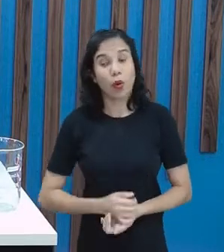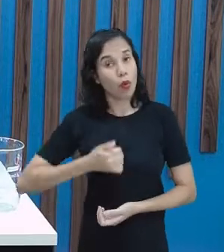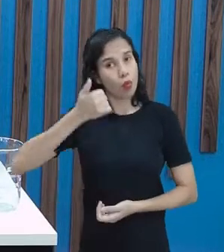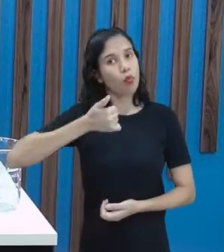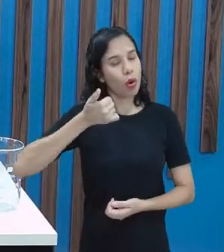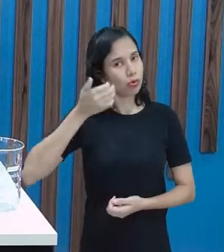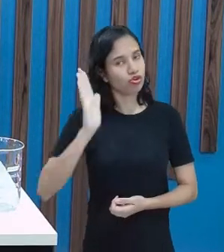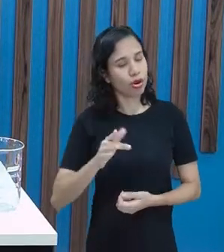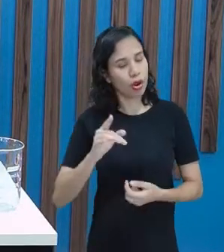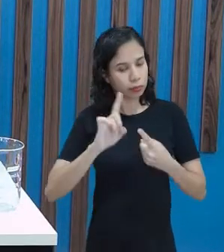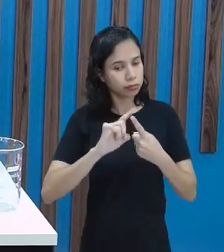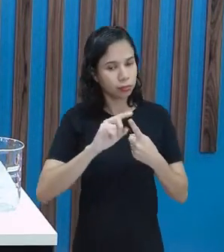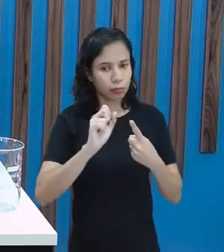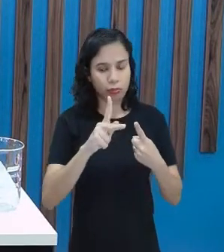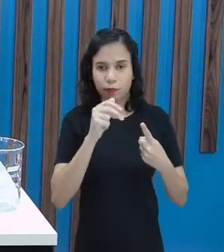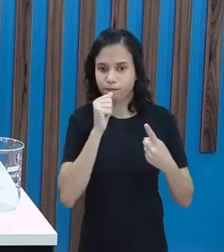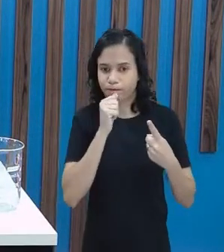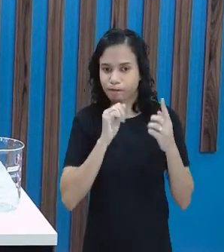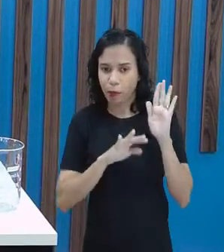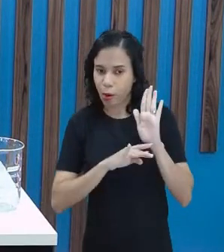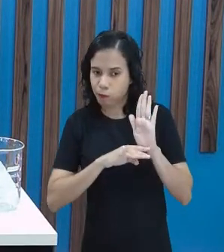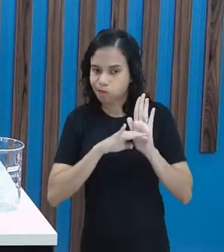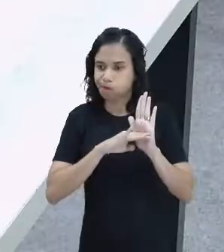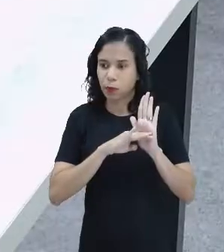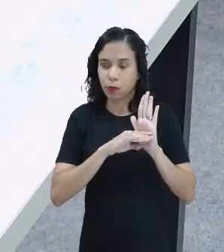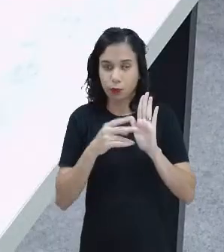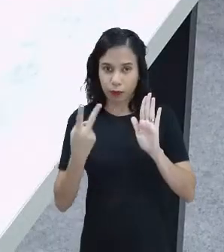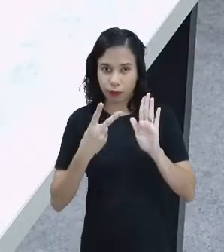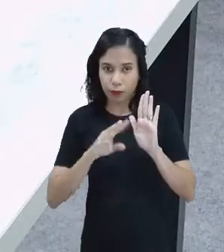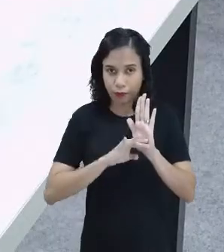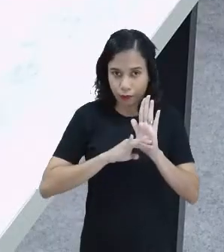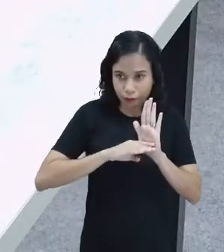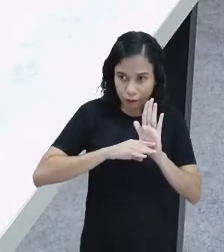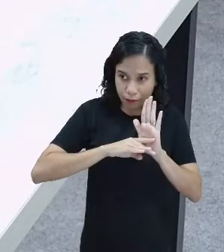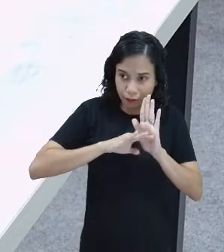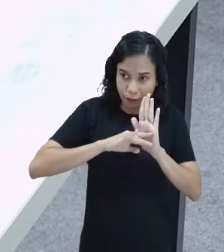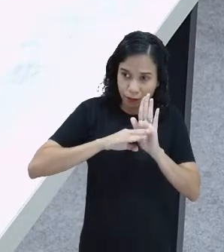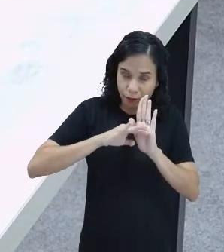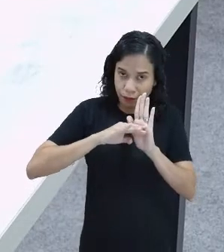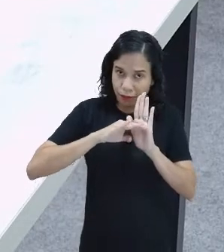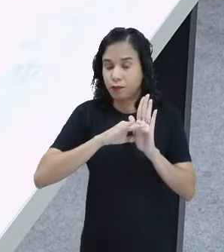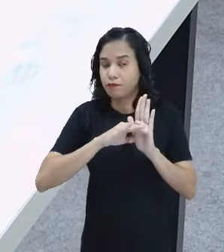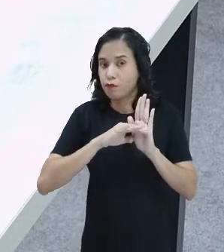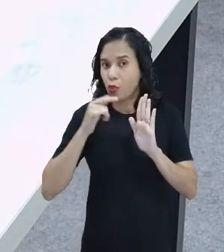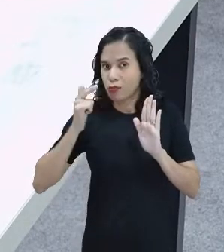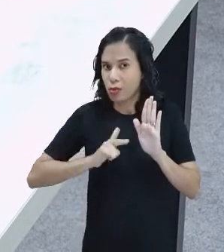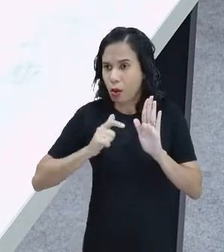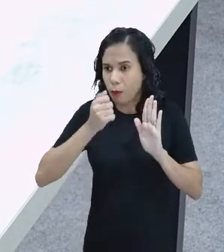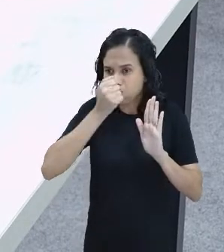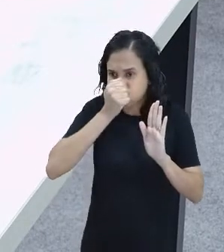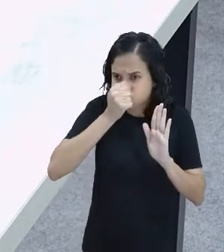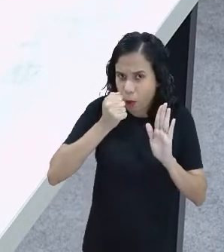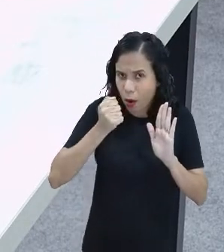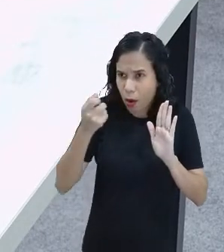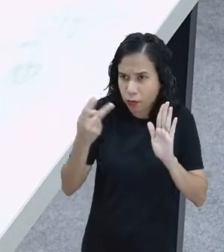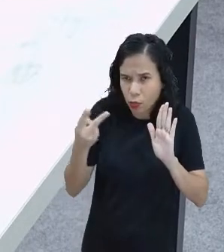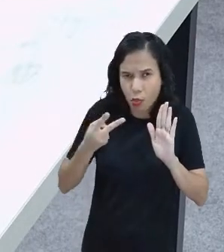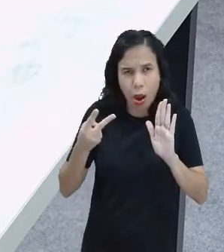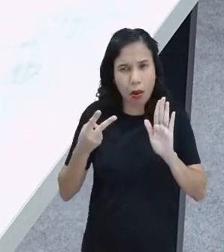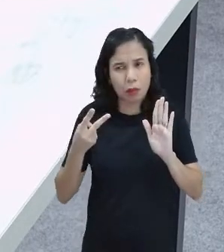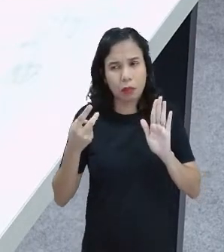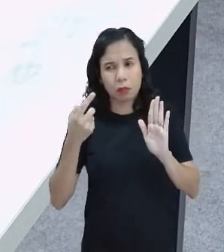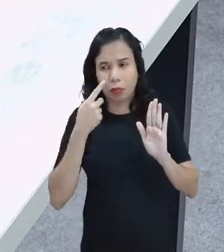coloquei uma, ó, e ainda não enchei. Eu vou para a segunda. Será que vai encher já com essa segunda?